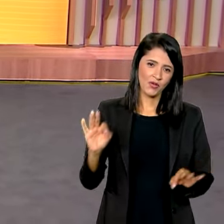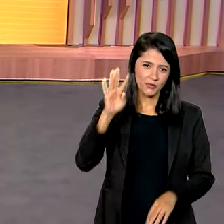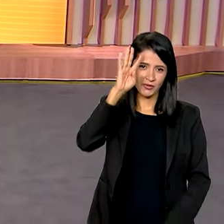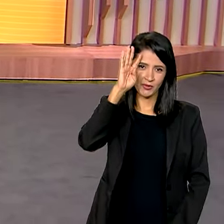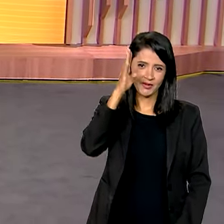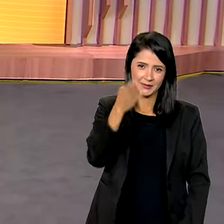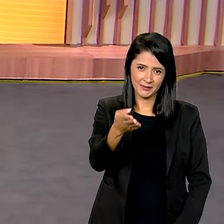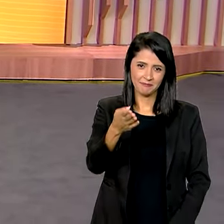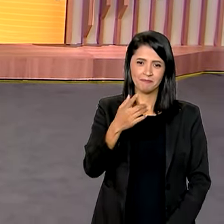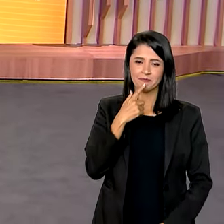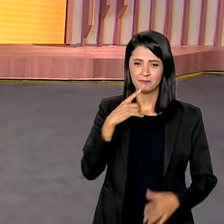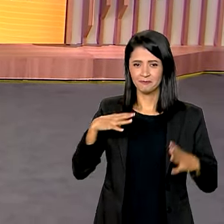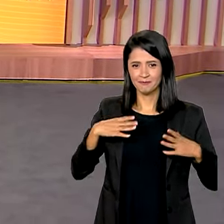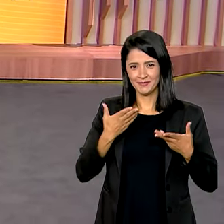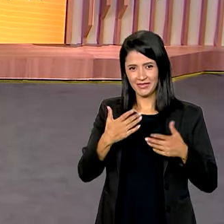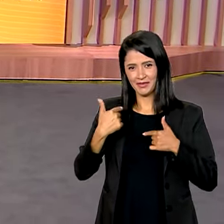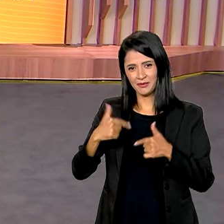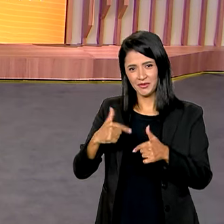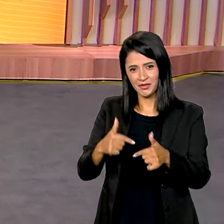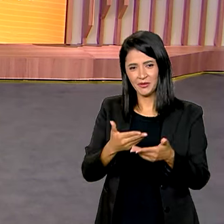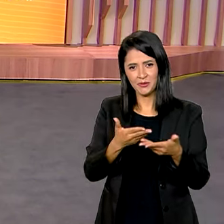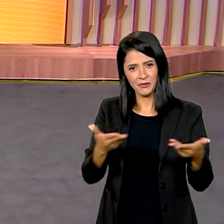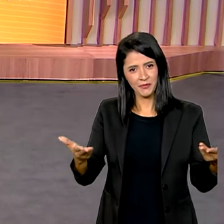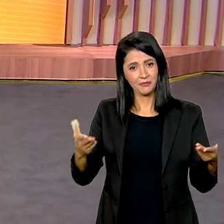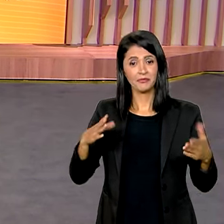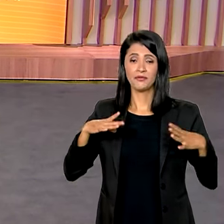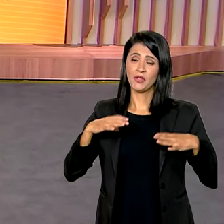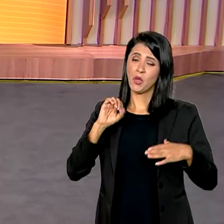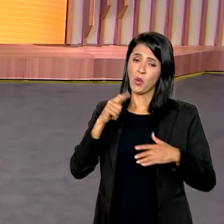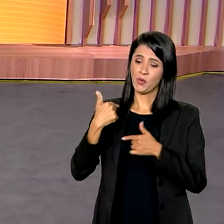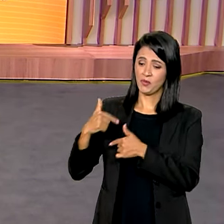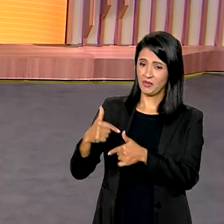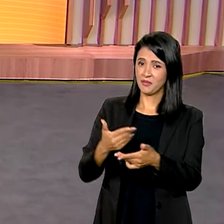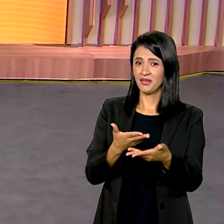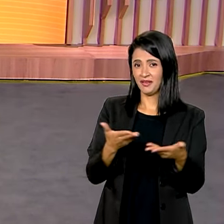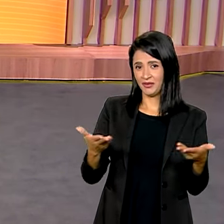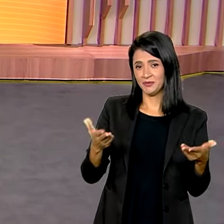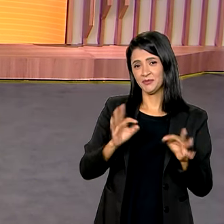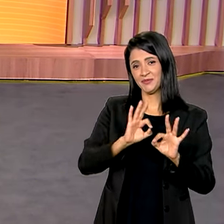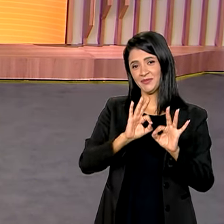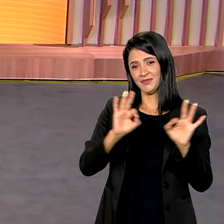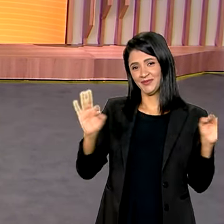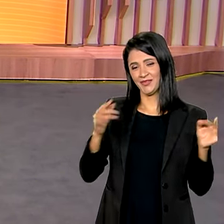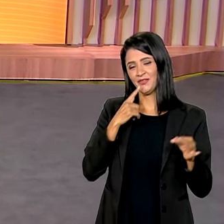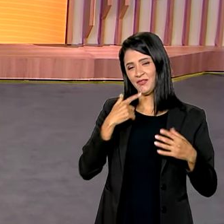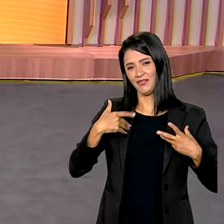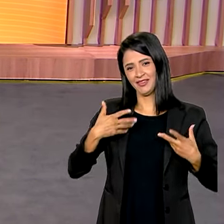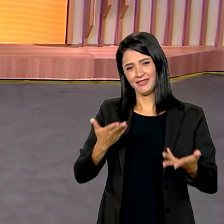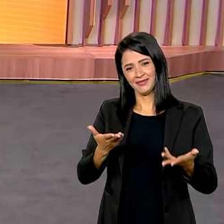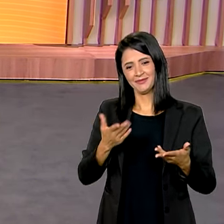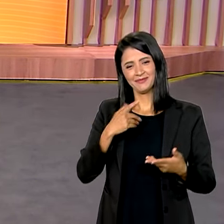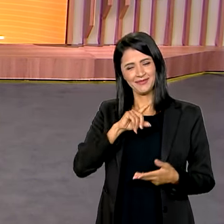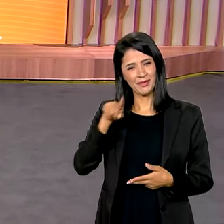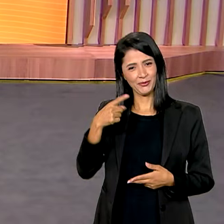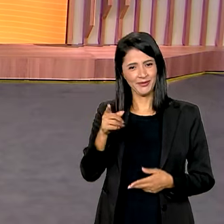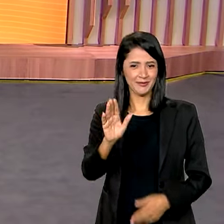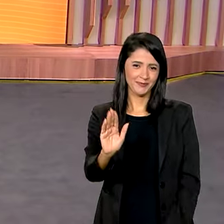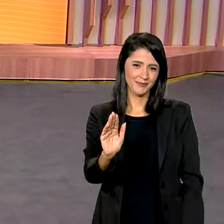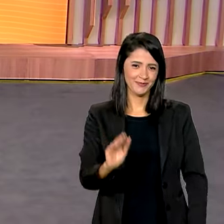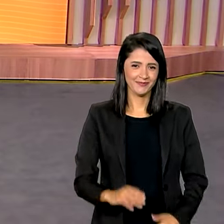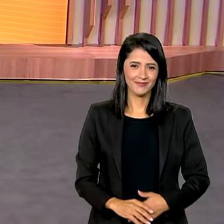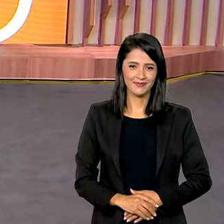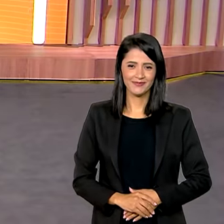quarta-feira para você que é trabalhador de folga ou trabalhando um excelente feriado e até uma próxima. Tchau!